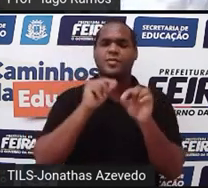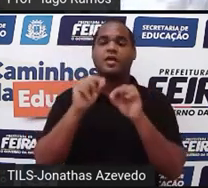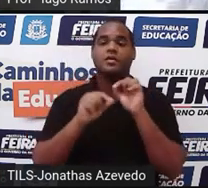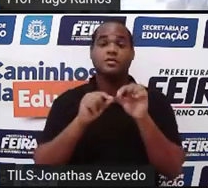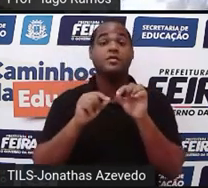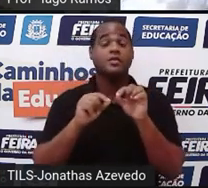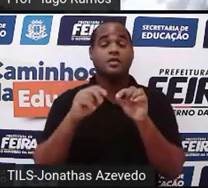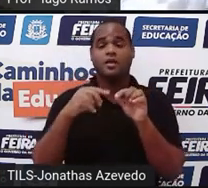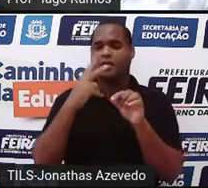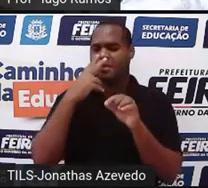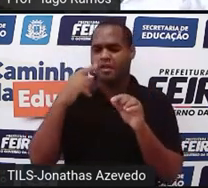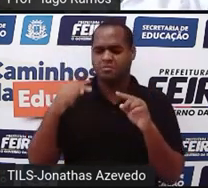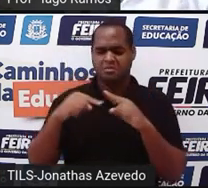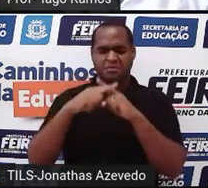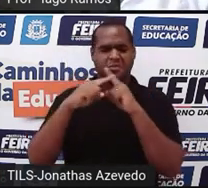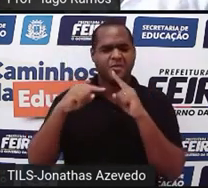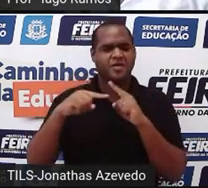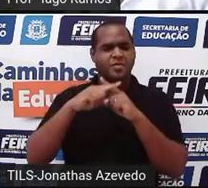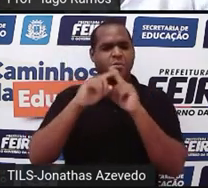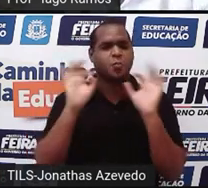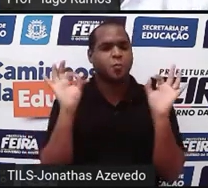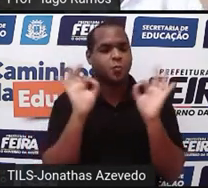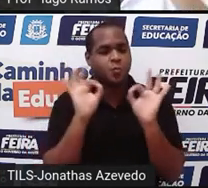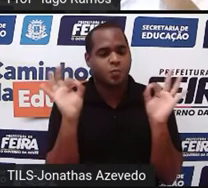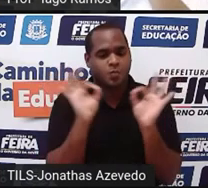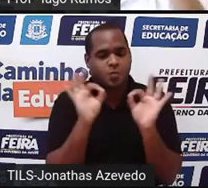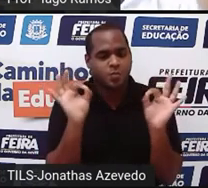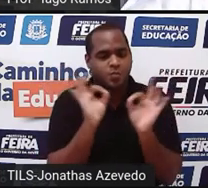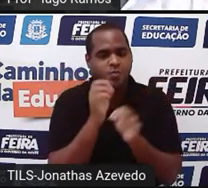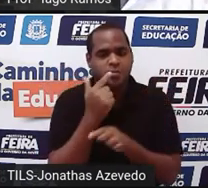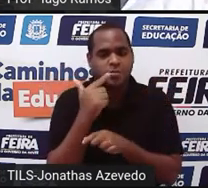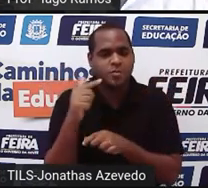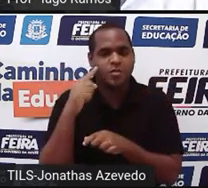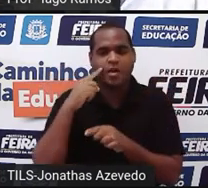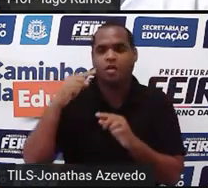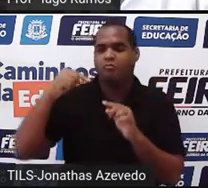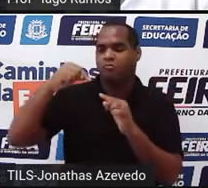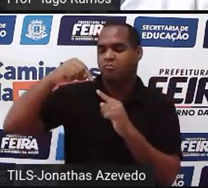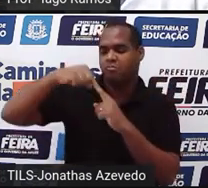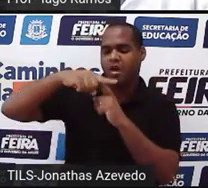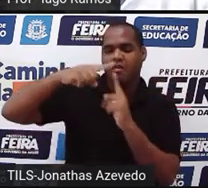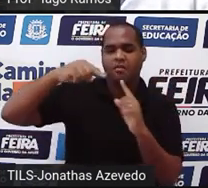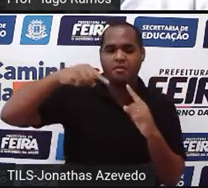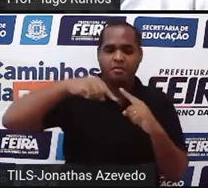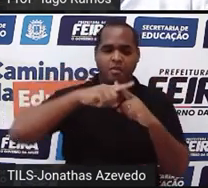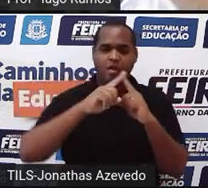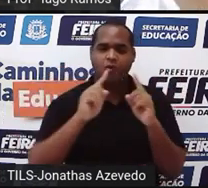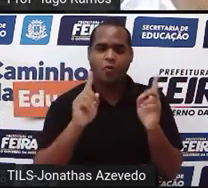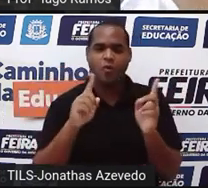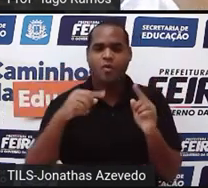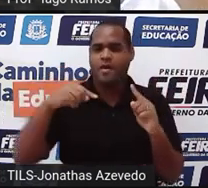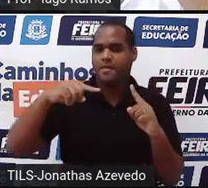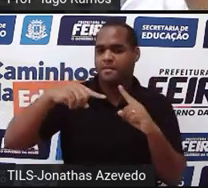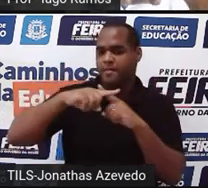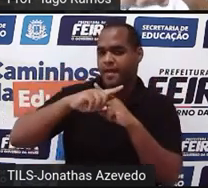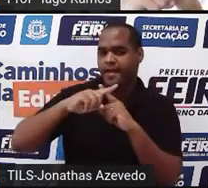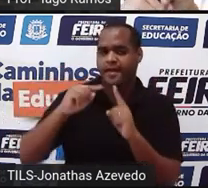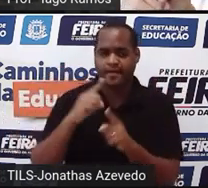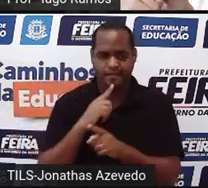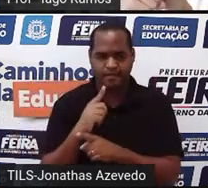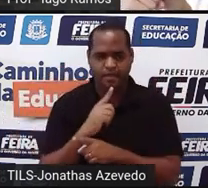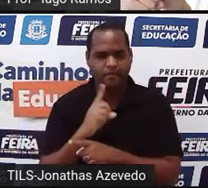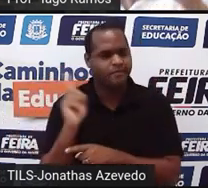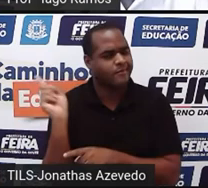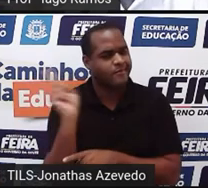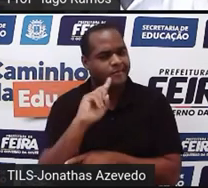não se tocam em lugar algum. Em nenhum lugar ali, a reta vermelha toca a